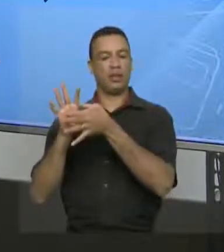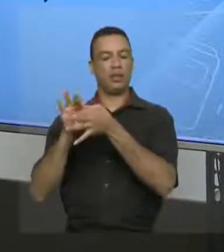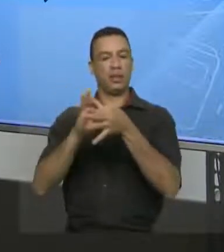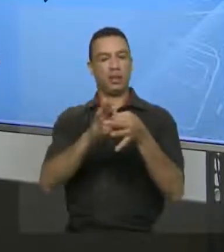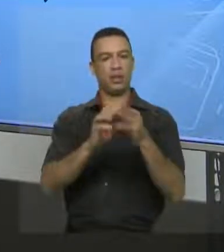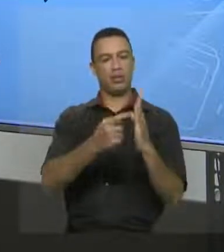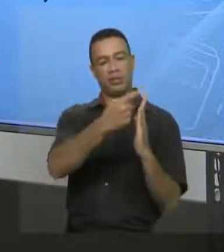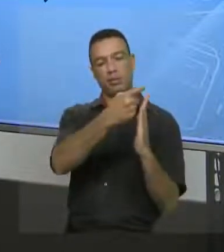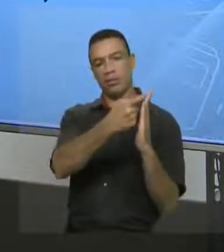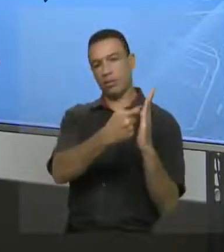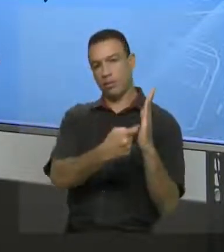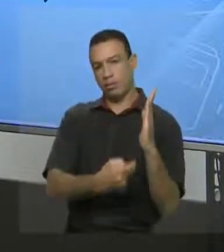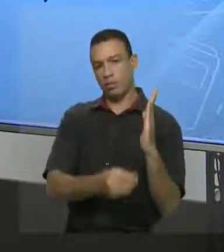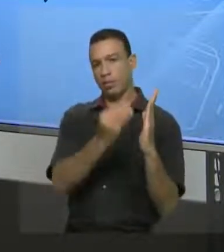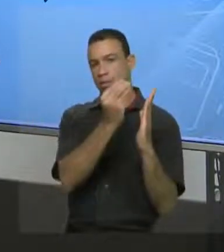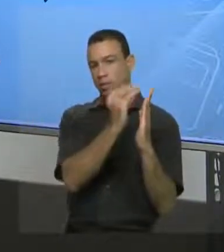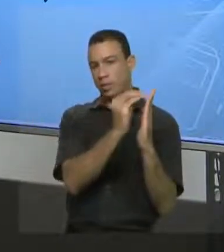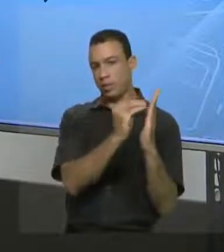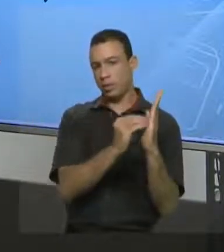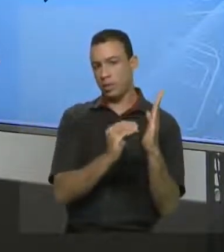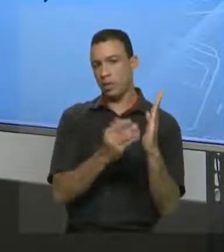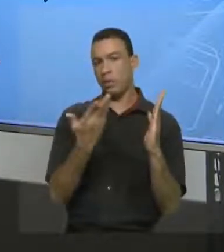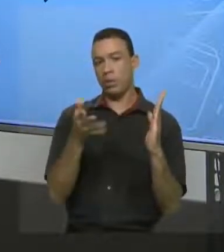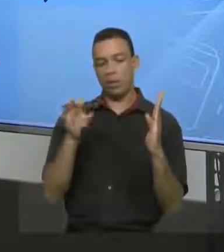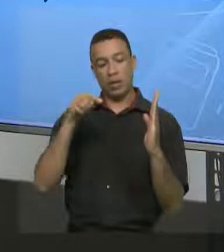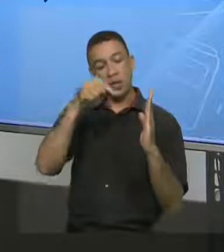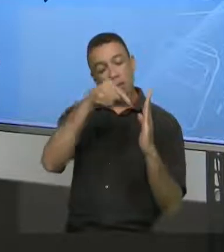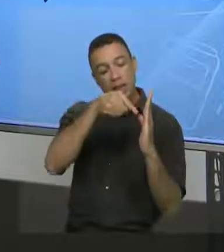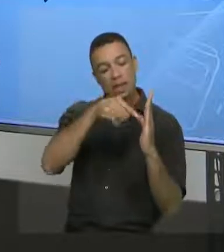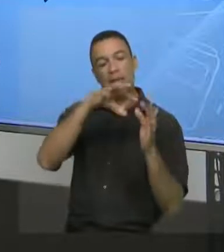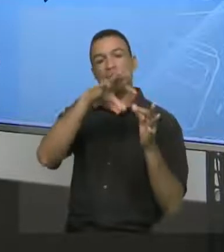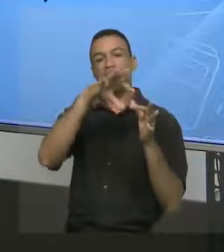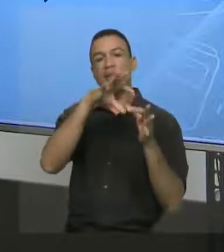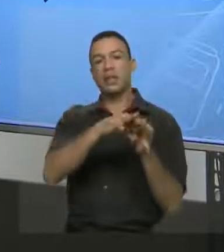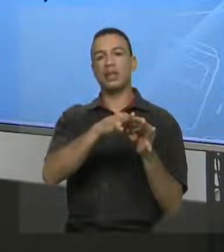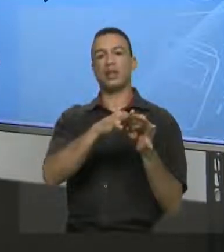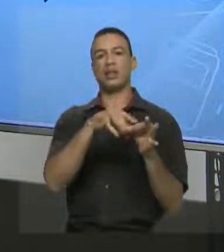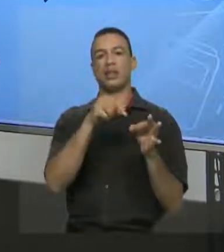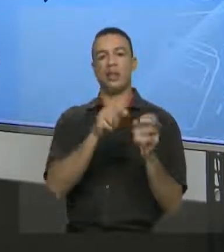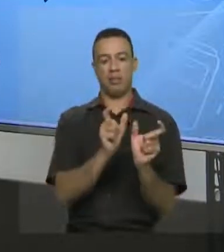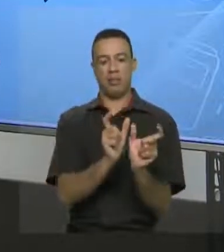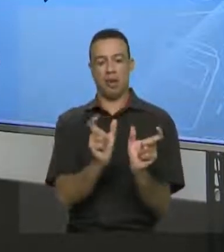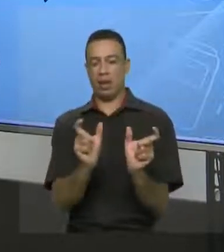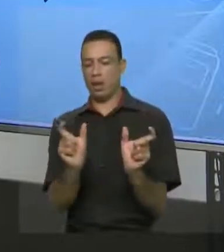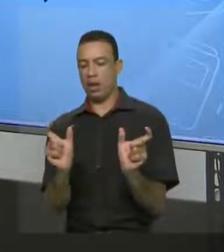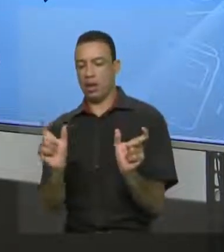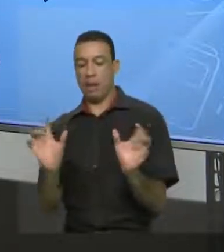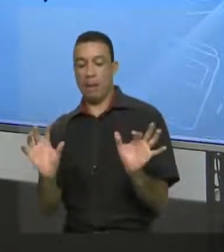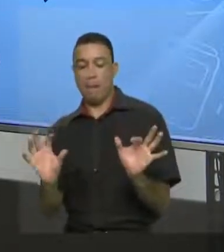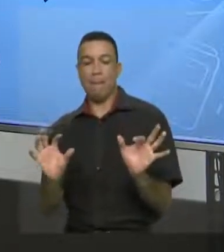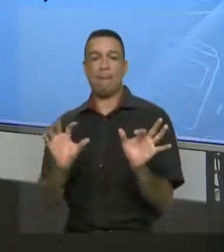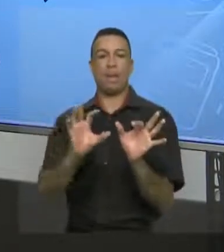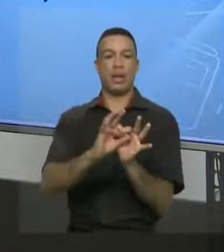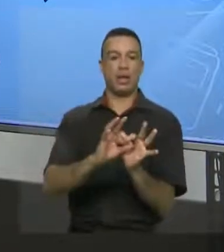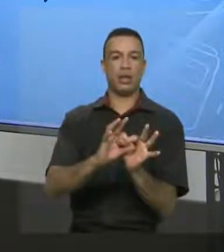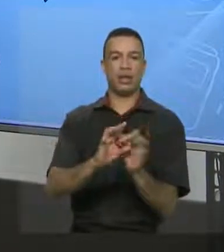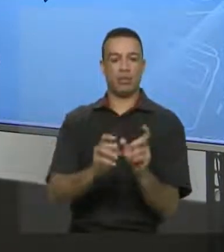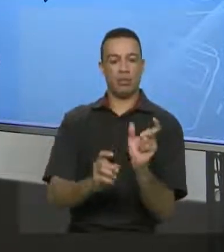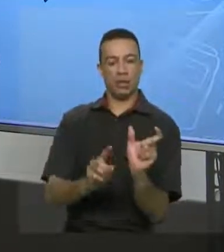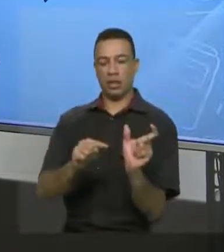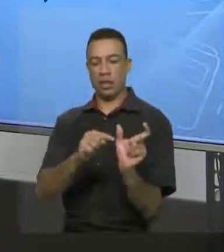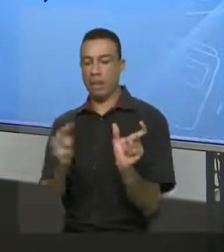a partir da qual você tem ligação entre as partes do texto e você tem retomada ou